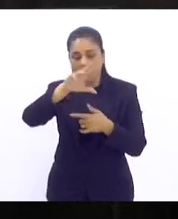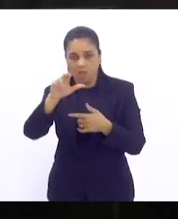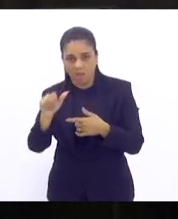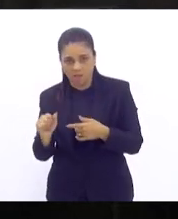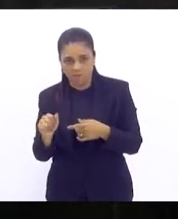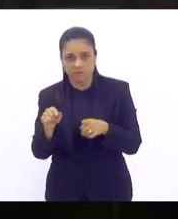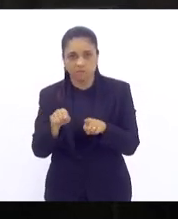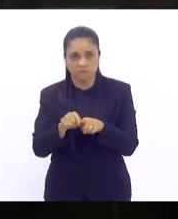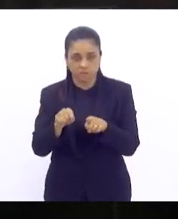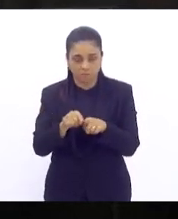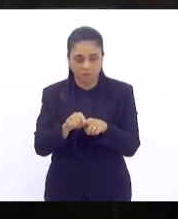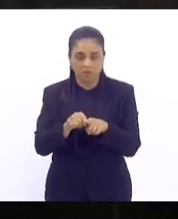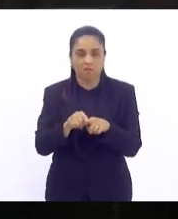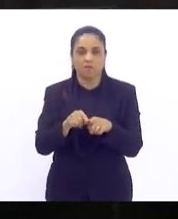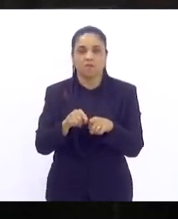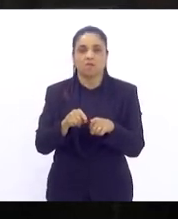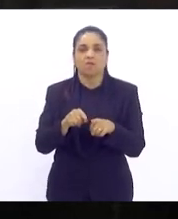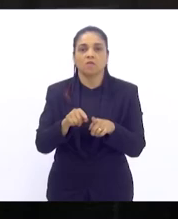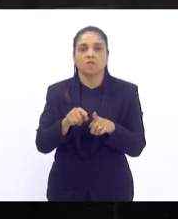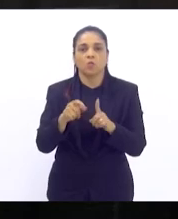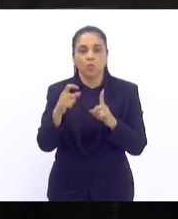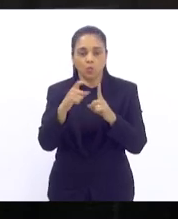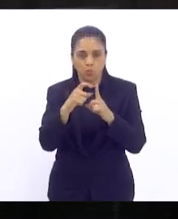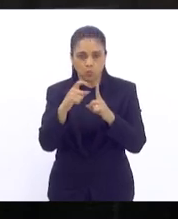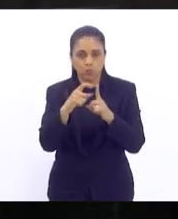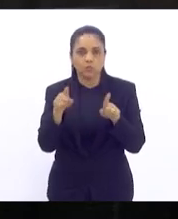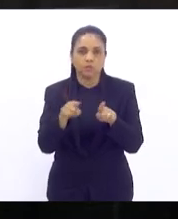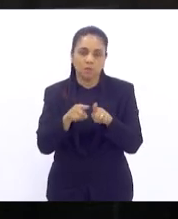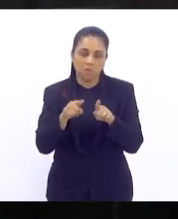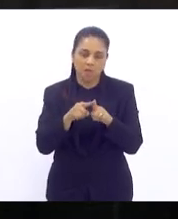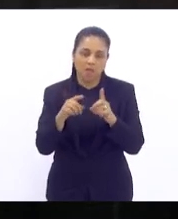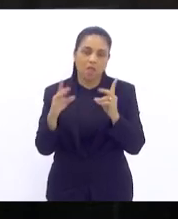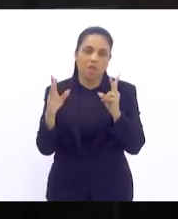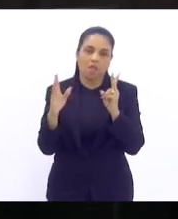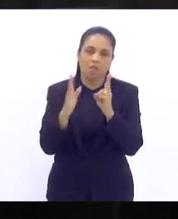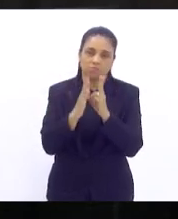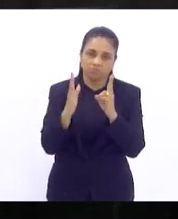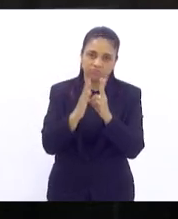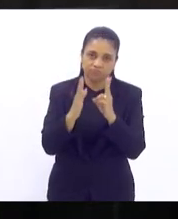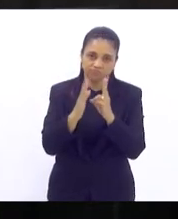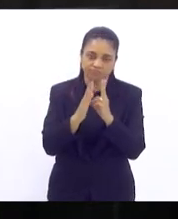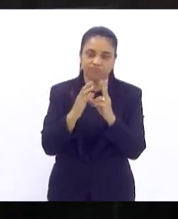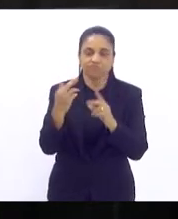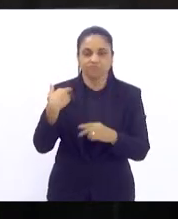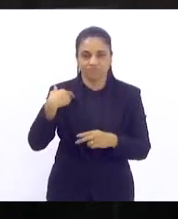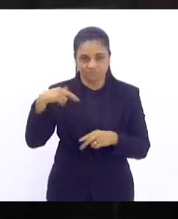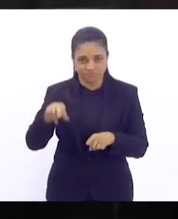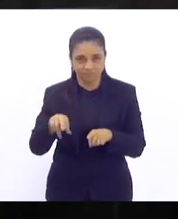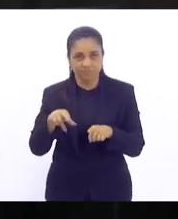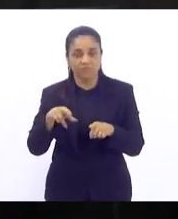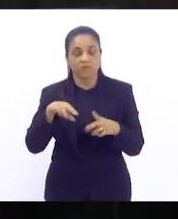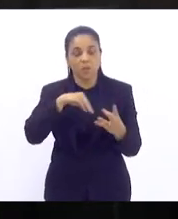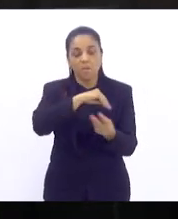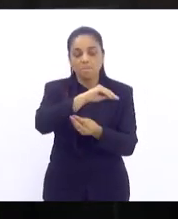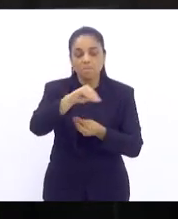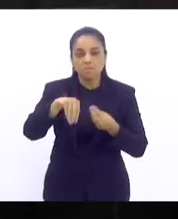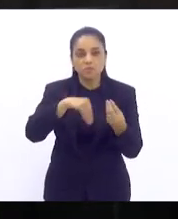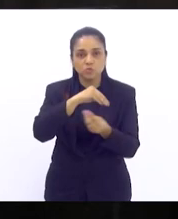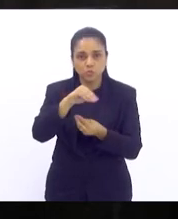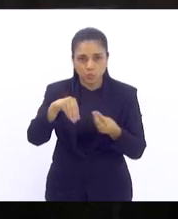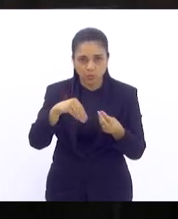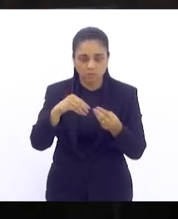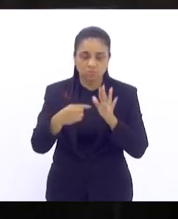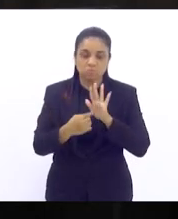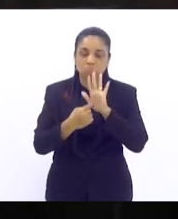e da própria religiosidade indígena ou seja traduz o que o nosso país tem de diverso